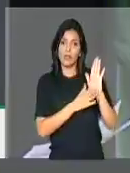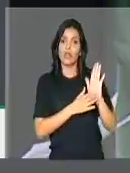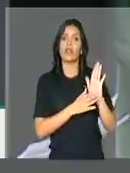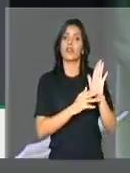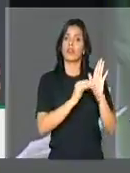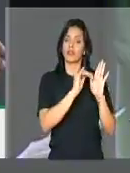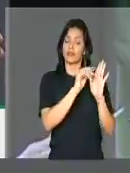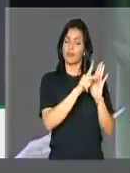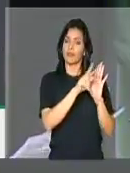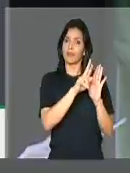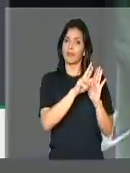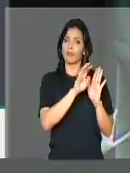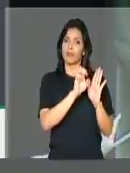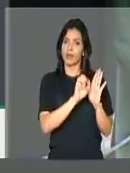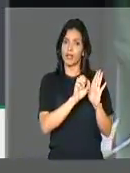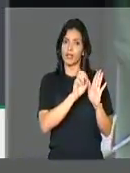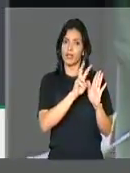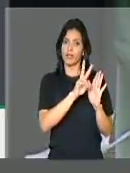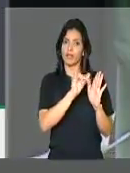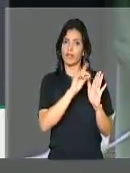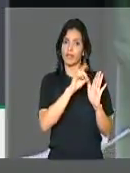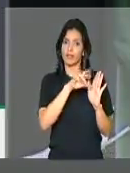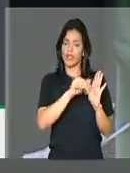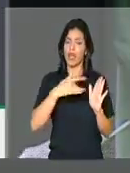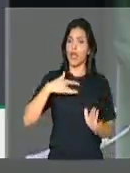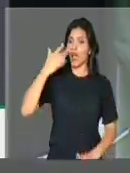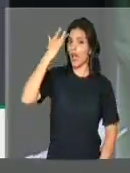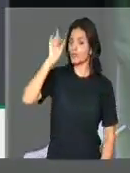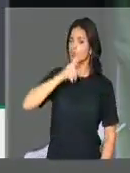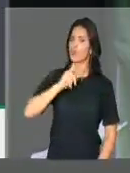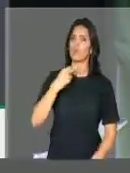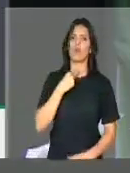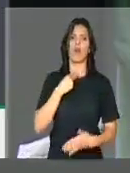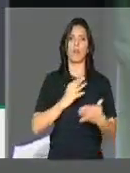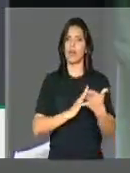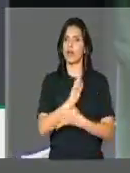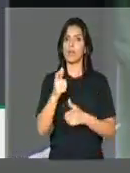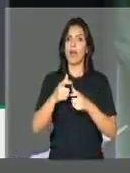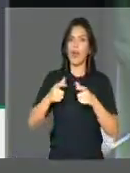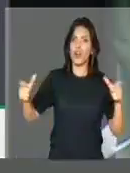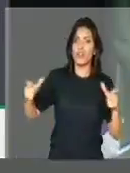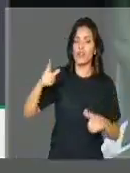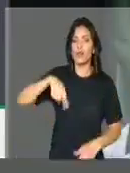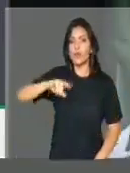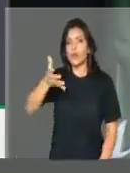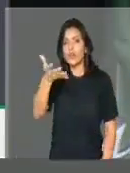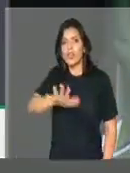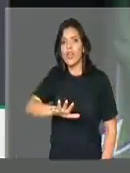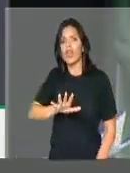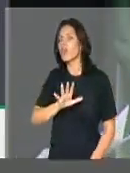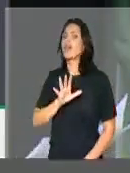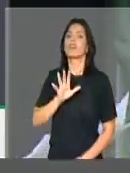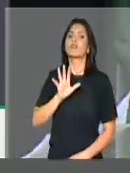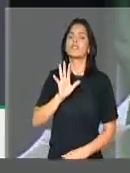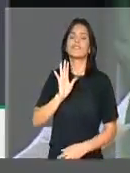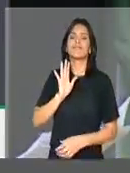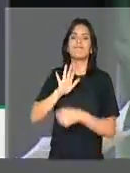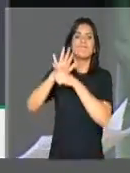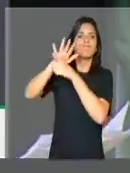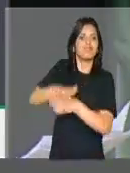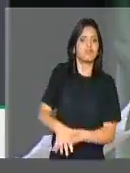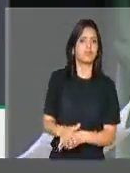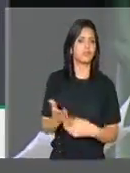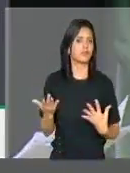que eu acho que não vai passar nesse plenário, porque a maioria desse plenário não quer se enterrar votando uma